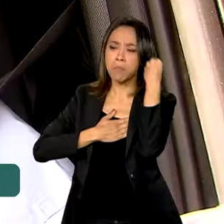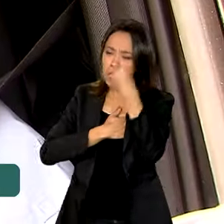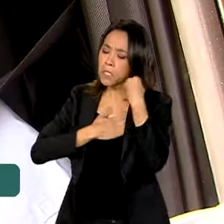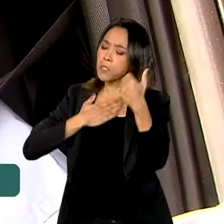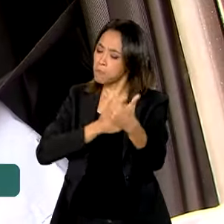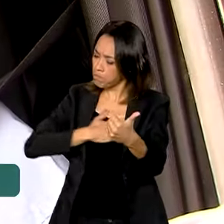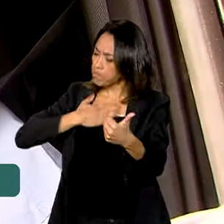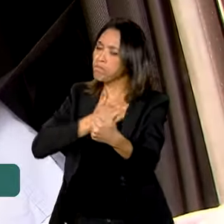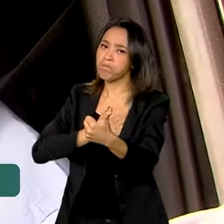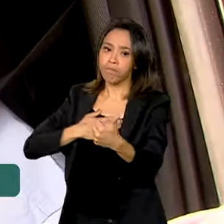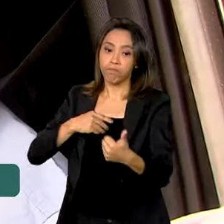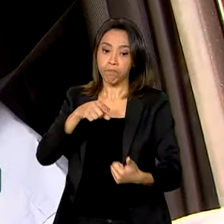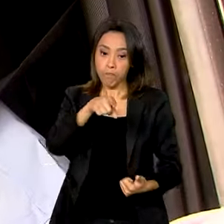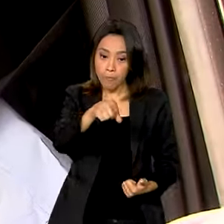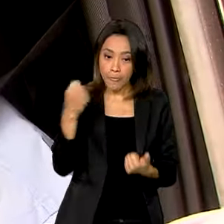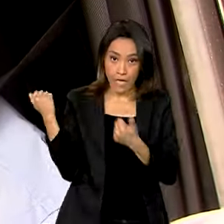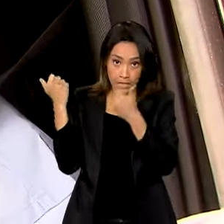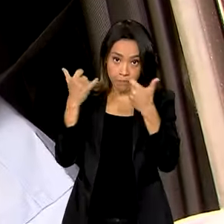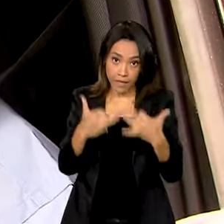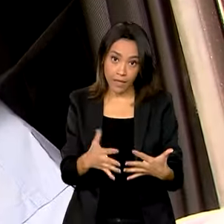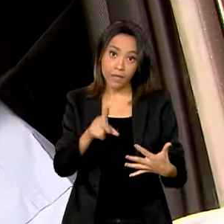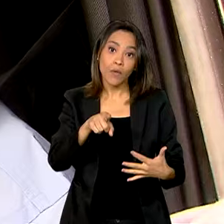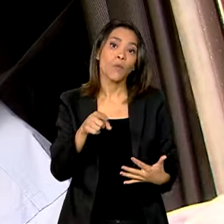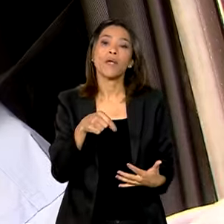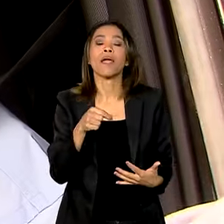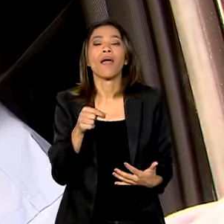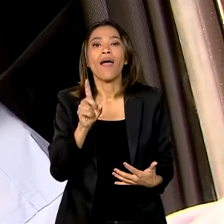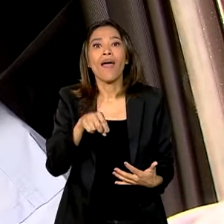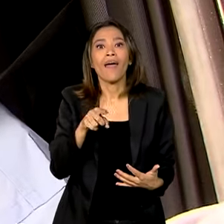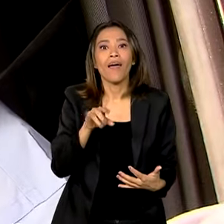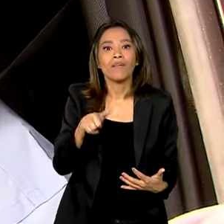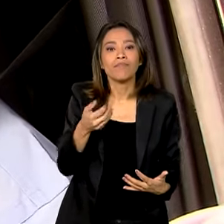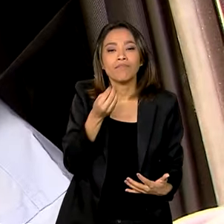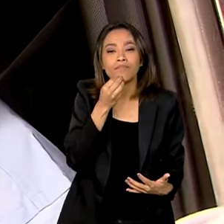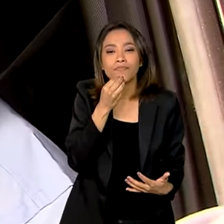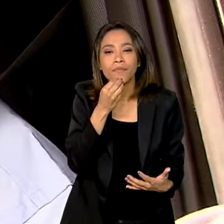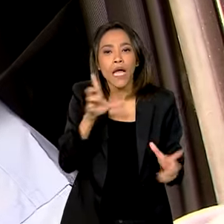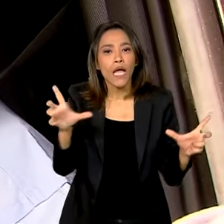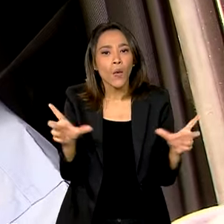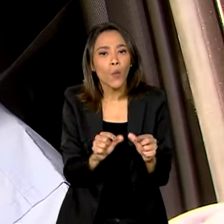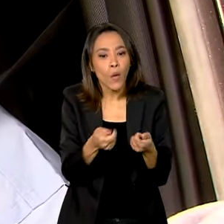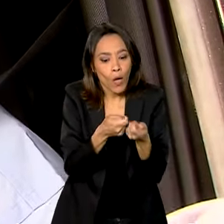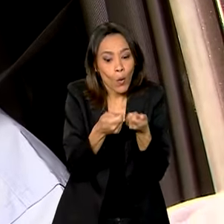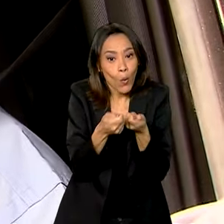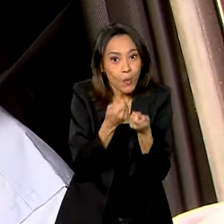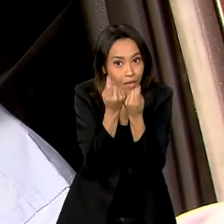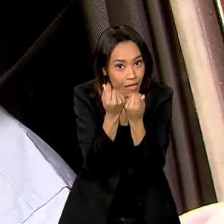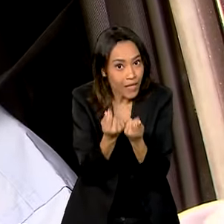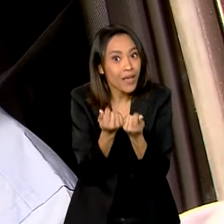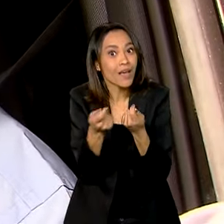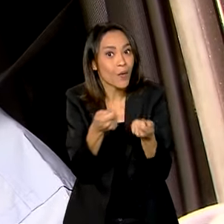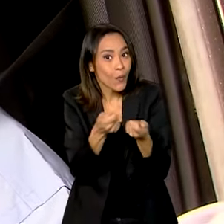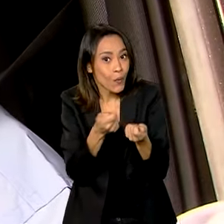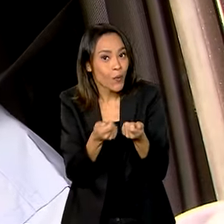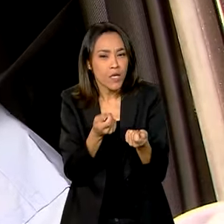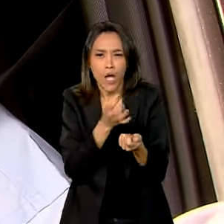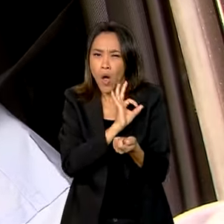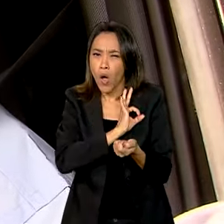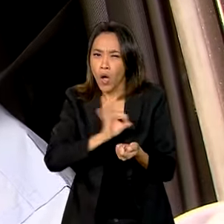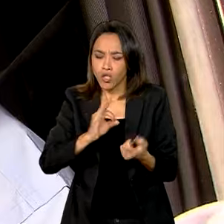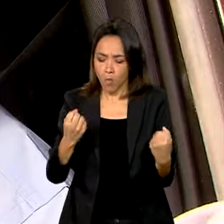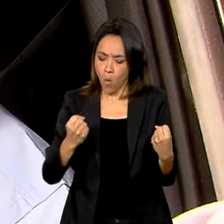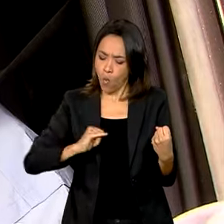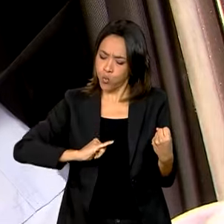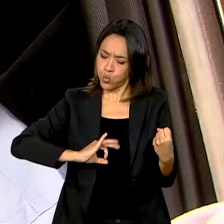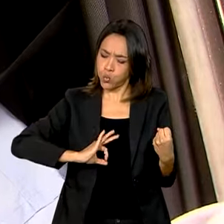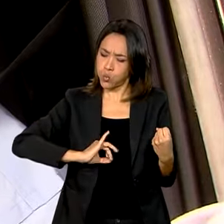A principal vantagem do veículo elétrico é na praticidade, na economia e na eficiência no dia a dia. É um carro